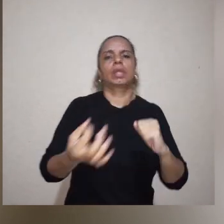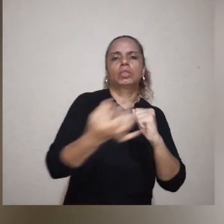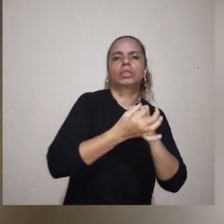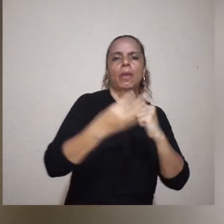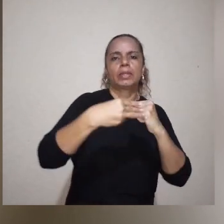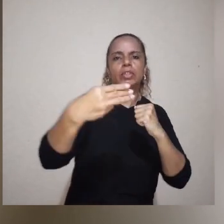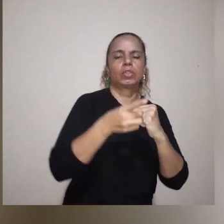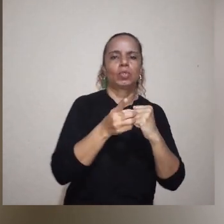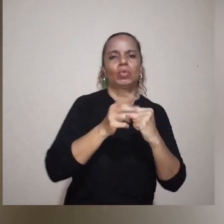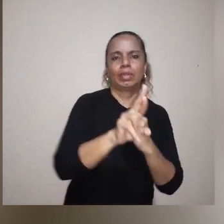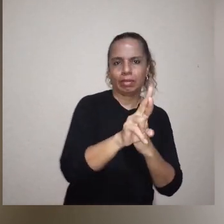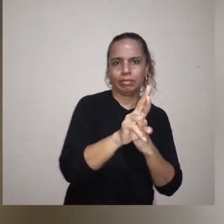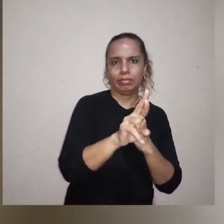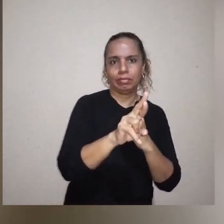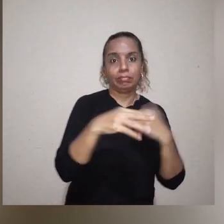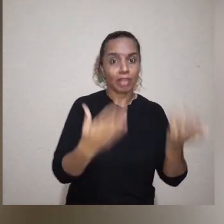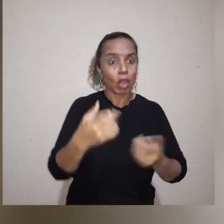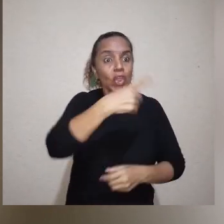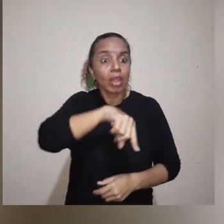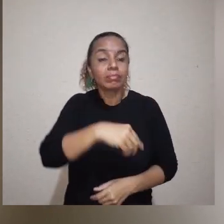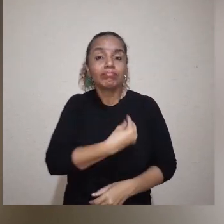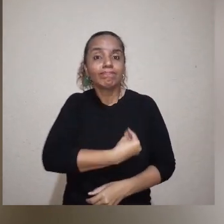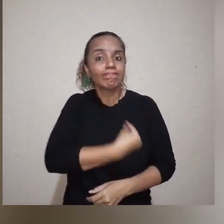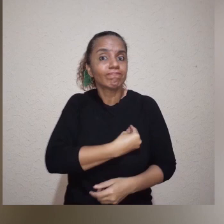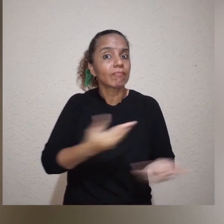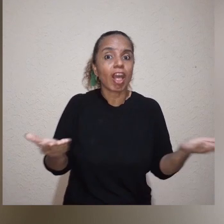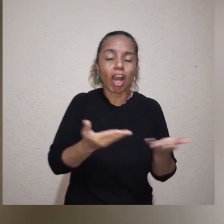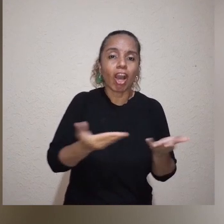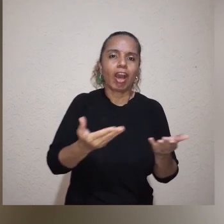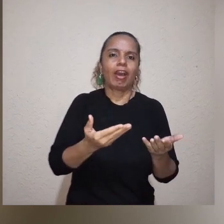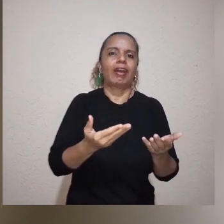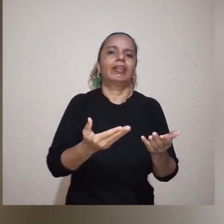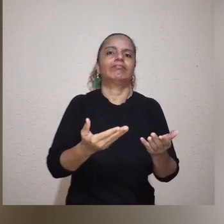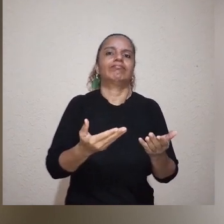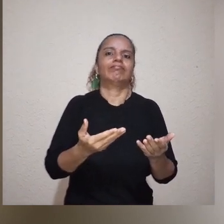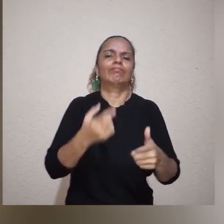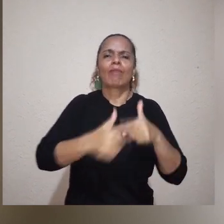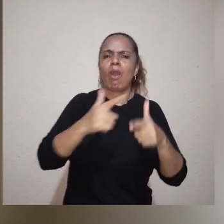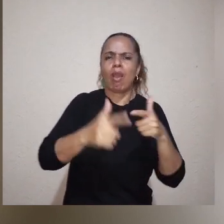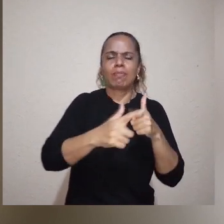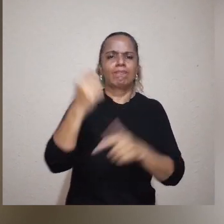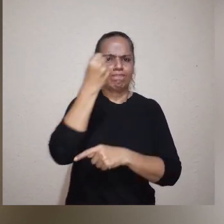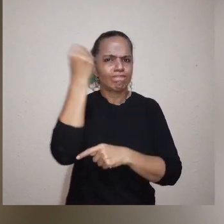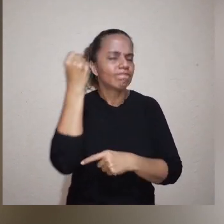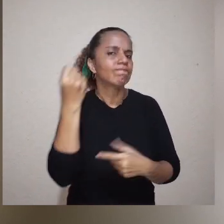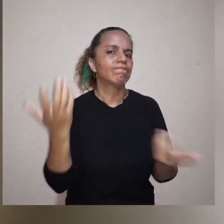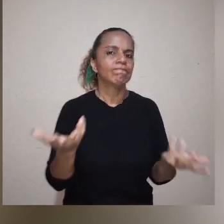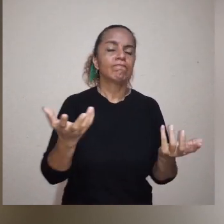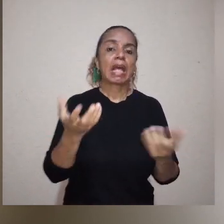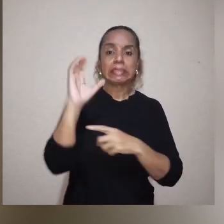alunos de graduação, mestrado e doutorado. Nós estamos, então, diante de um grande desafio.